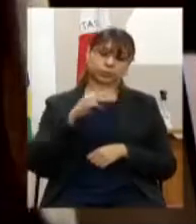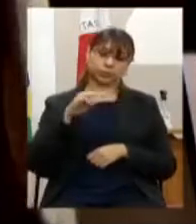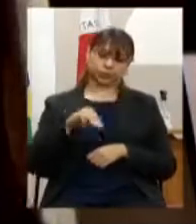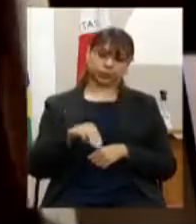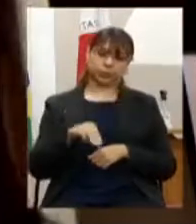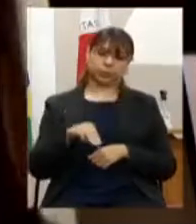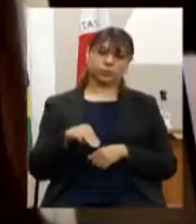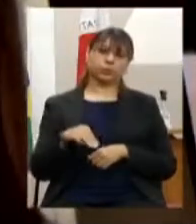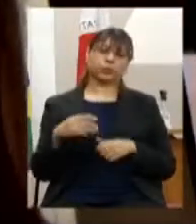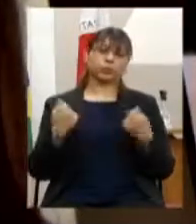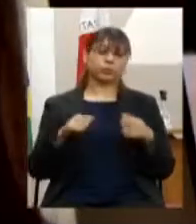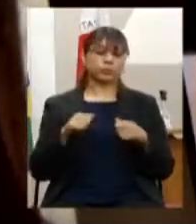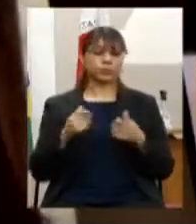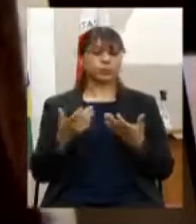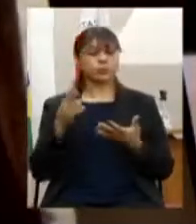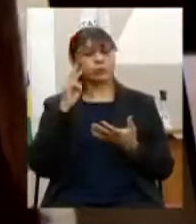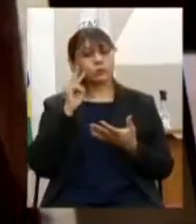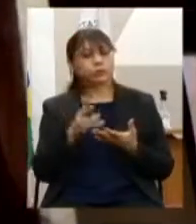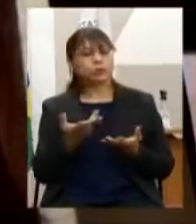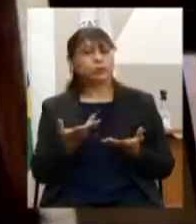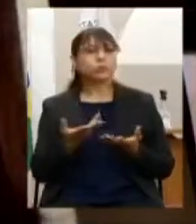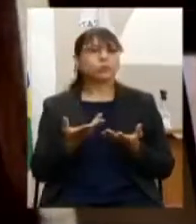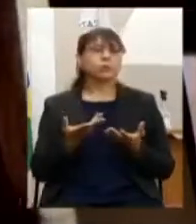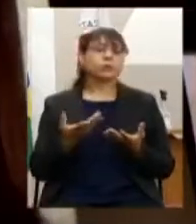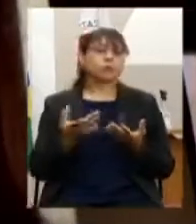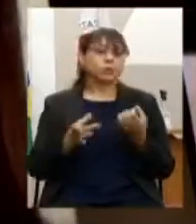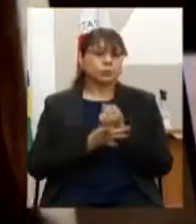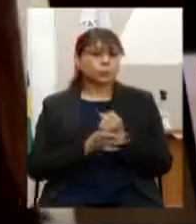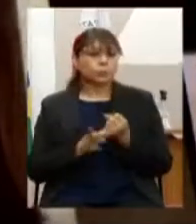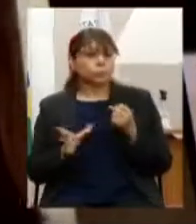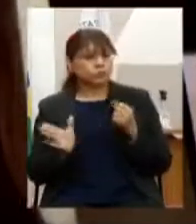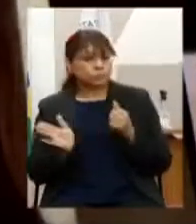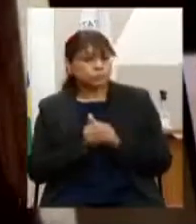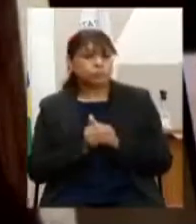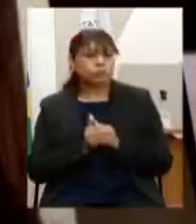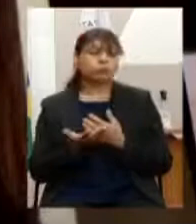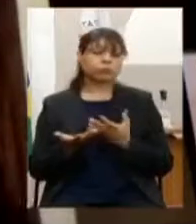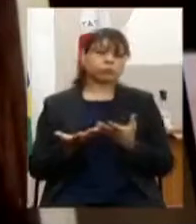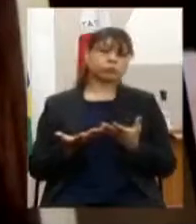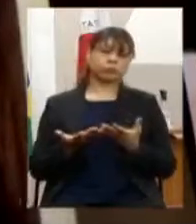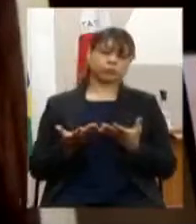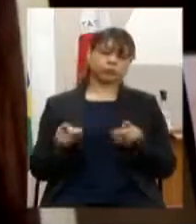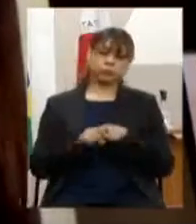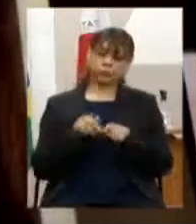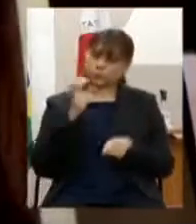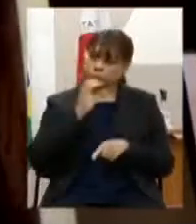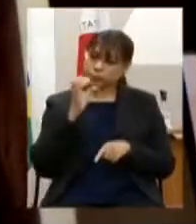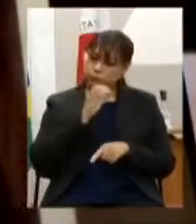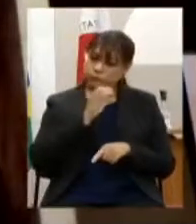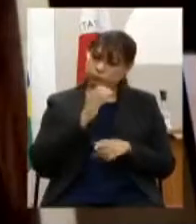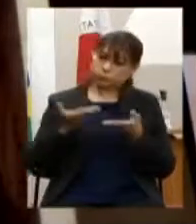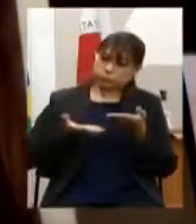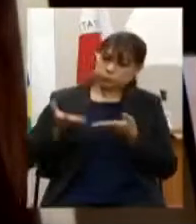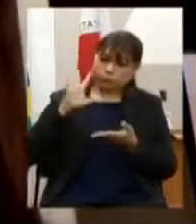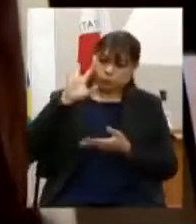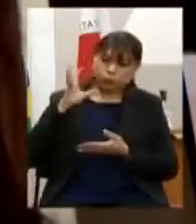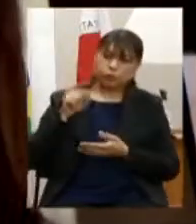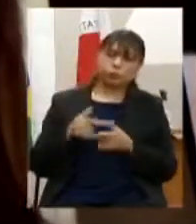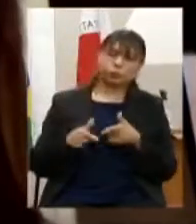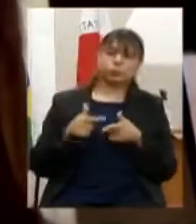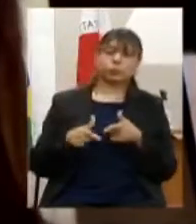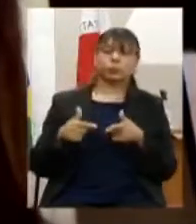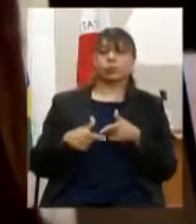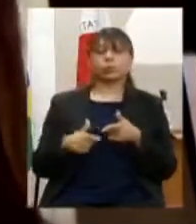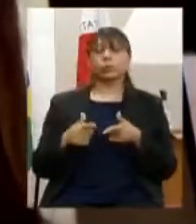visando promover a proteção e garantir a elucidação dos crimes